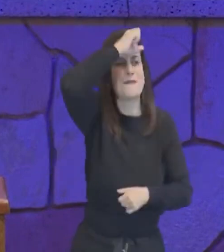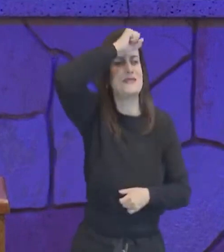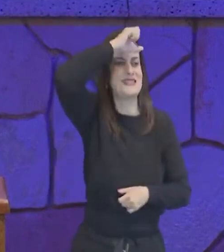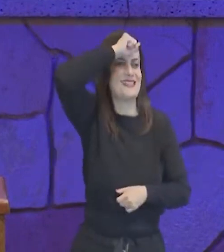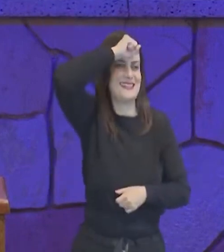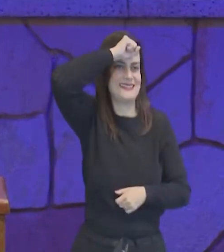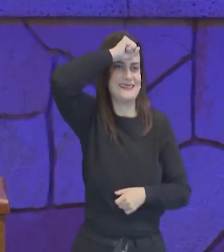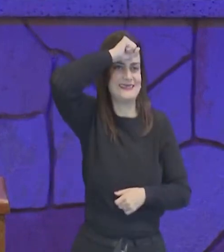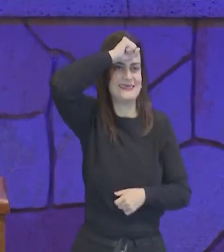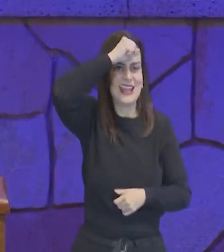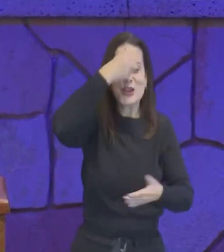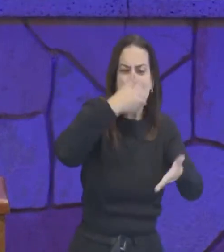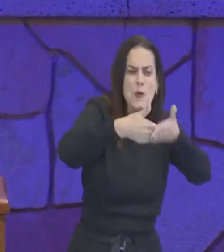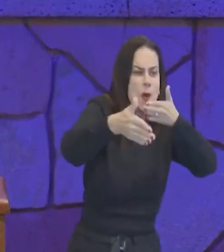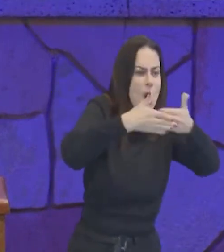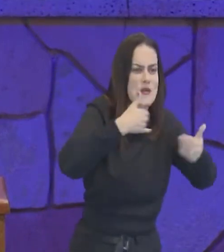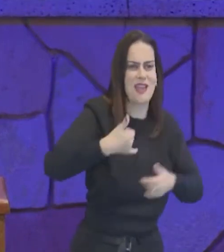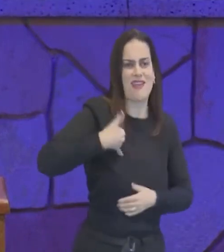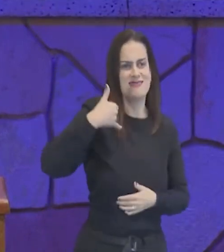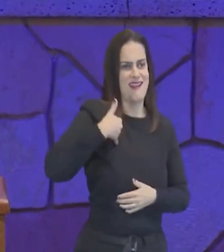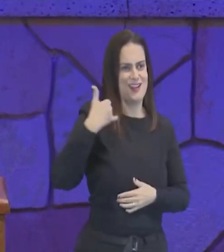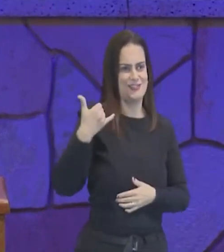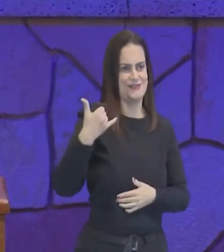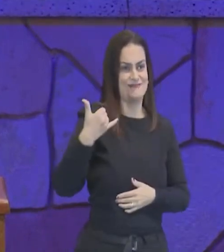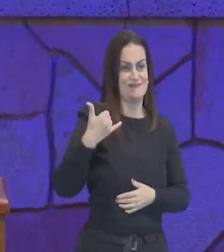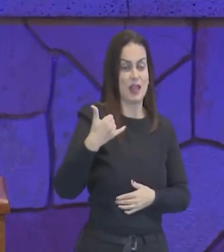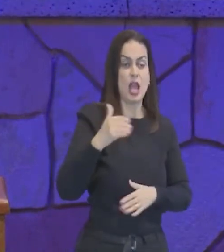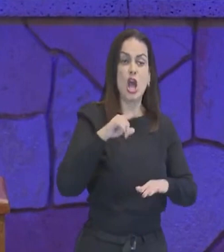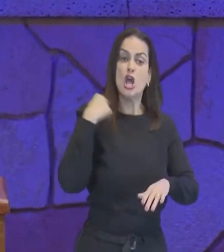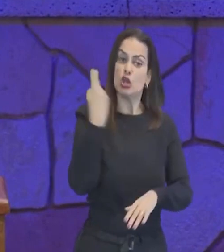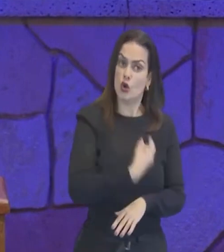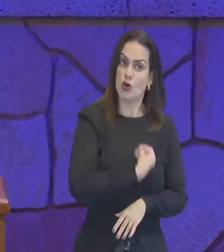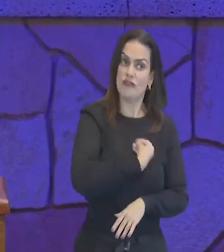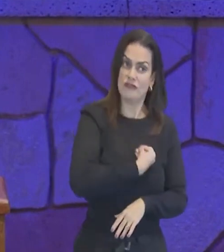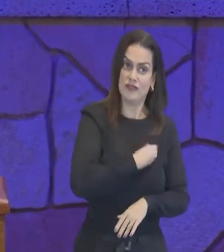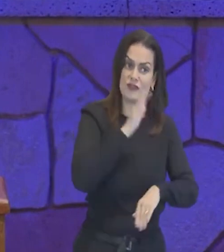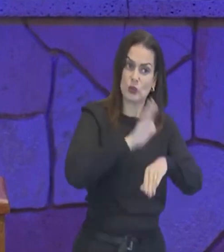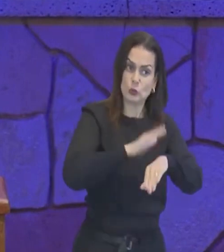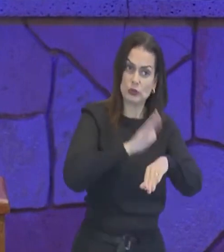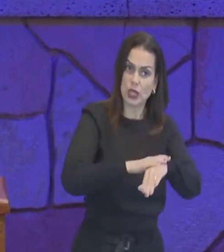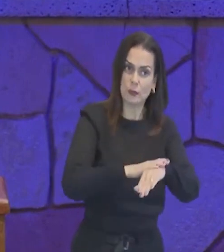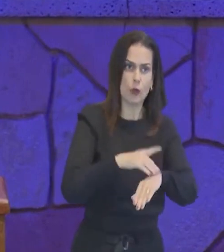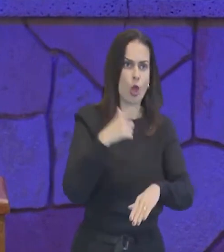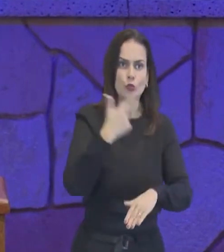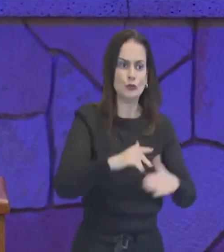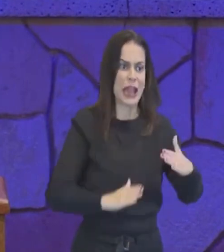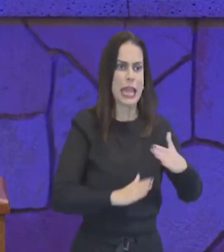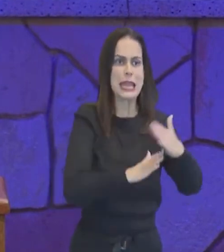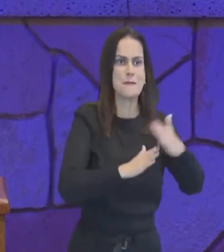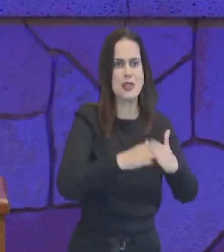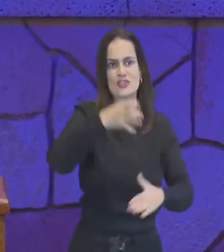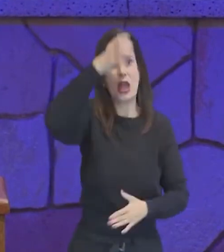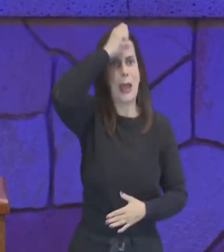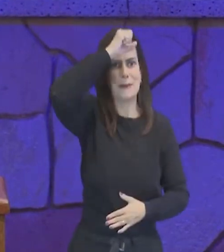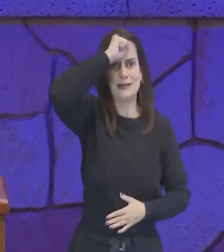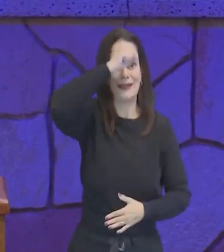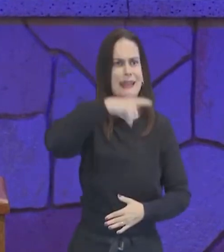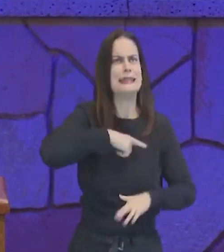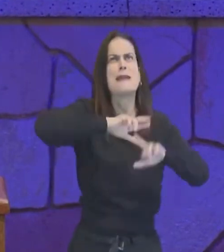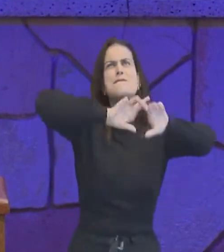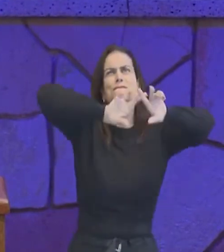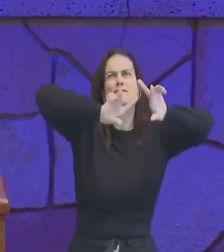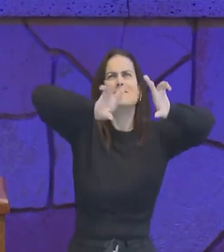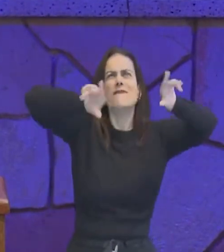Independente da idade, nós vivemos numa época, em que não há limites para o aprendizado, não há idade